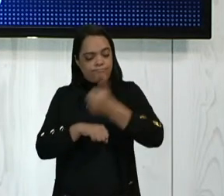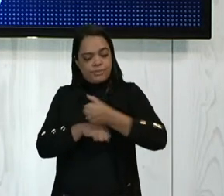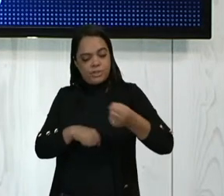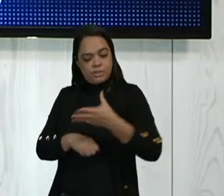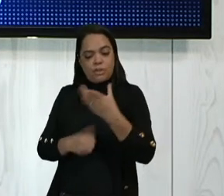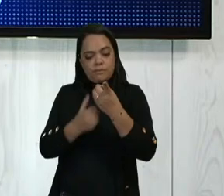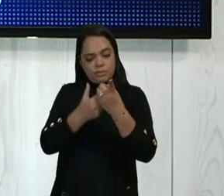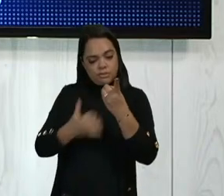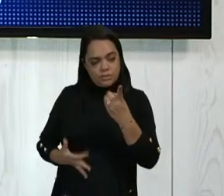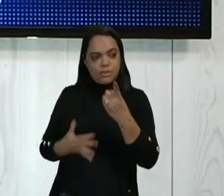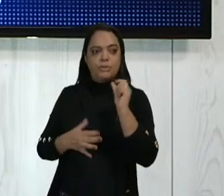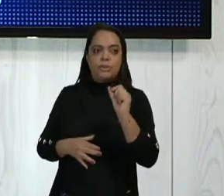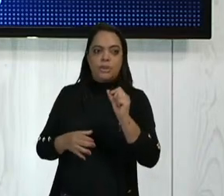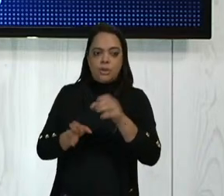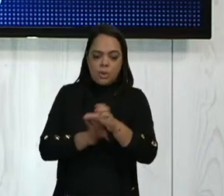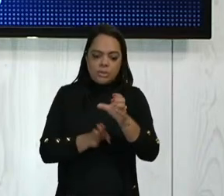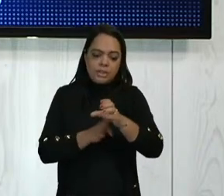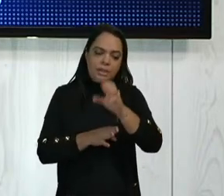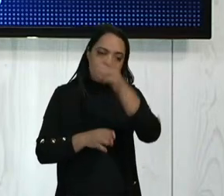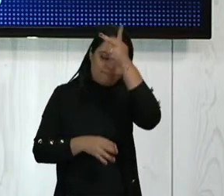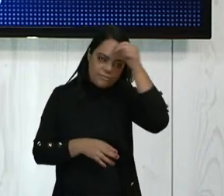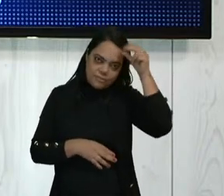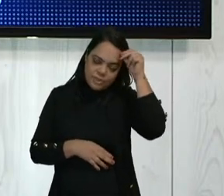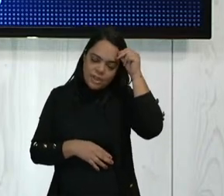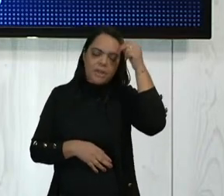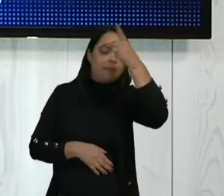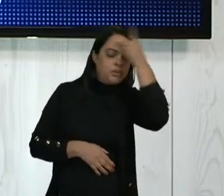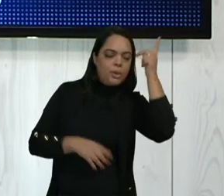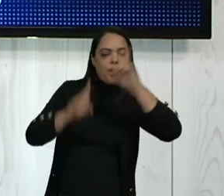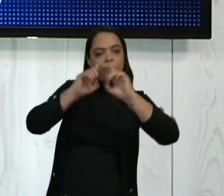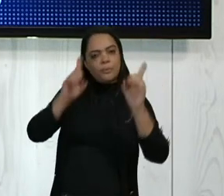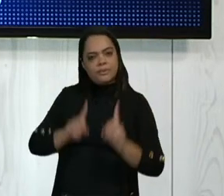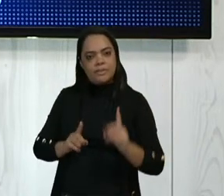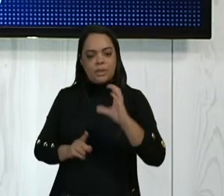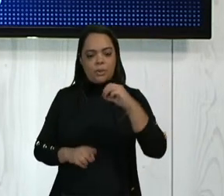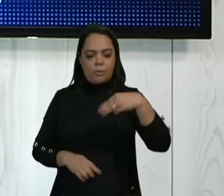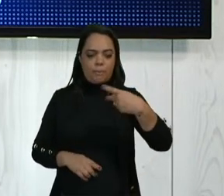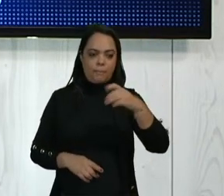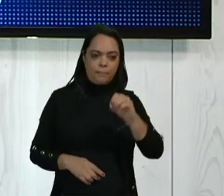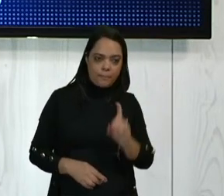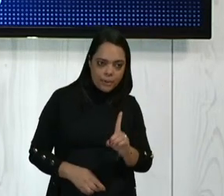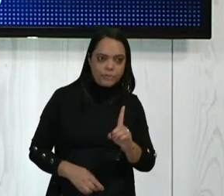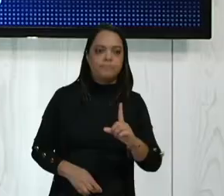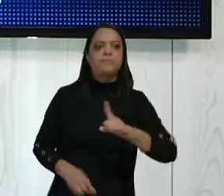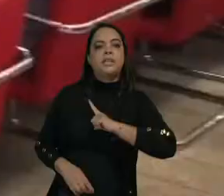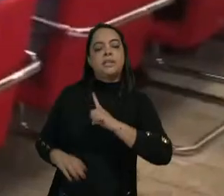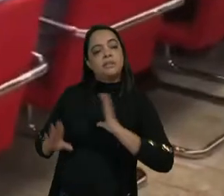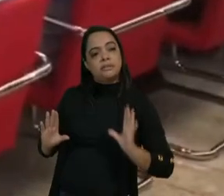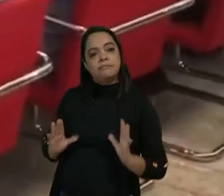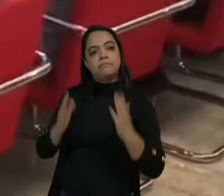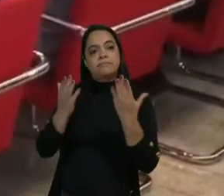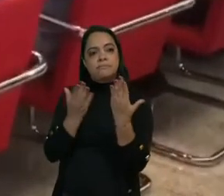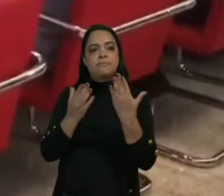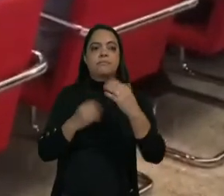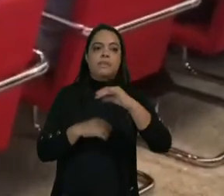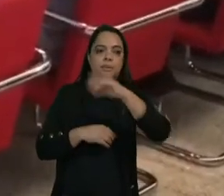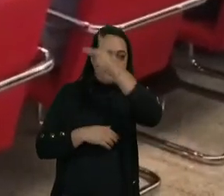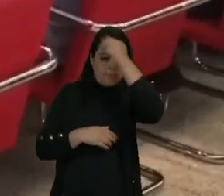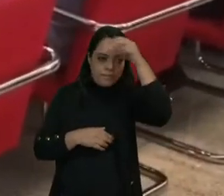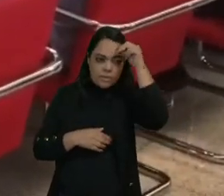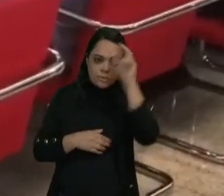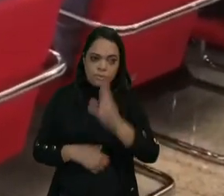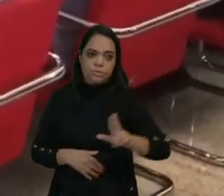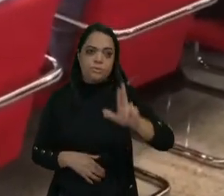diretoria executiva do Conselho Municipal da Pessoa com Deficiência, o Compode. A cerimônia ocorreu no Centro Administrativo